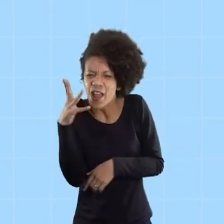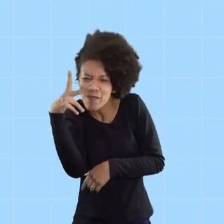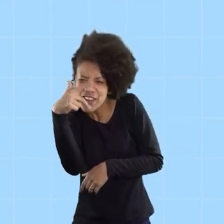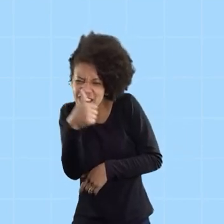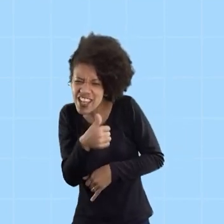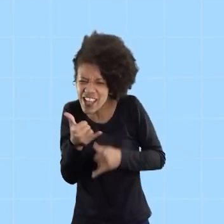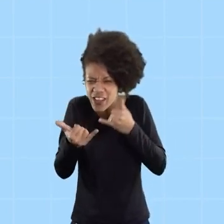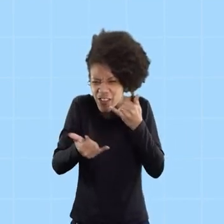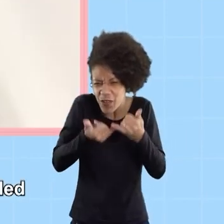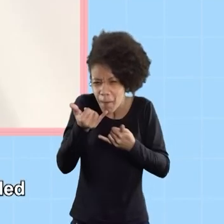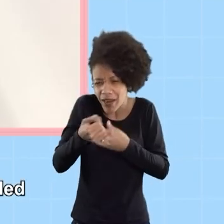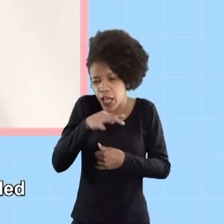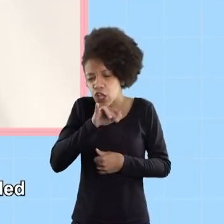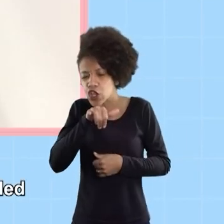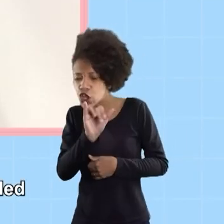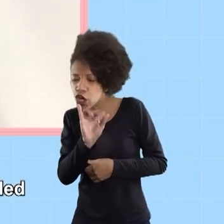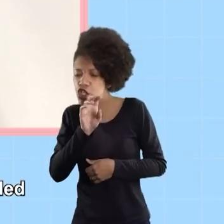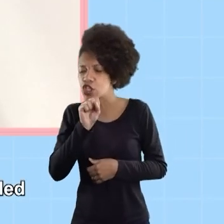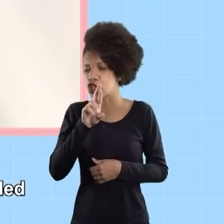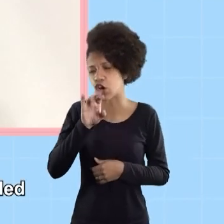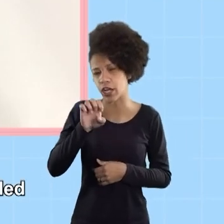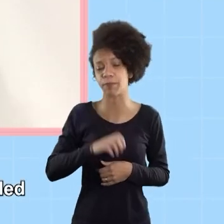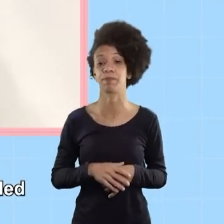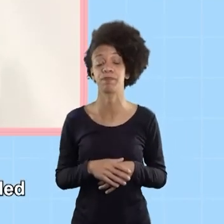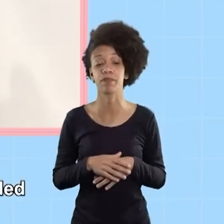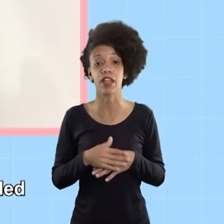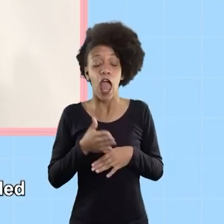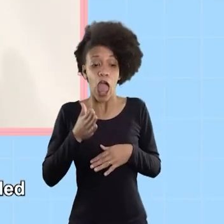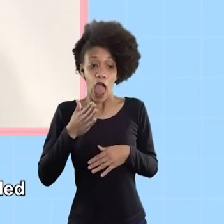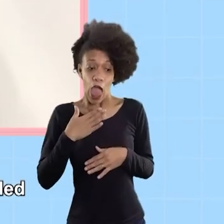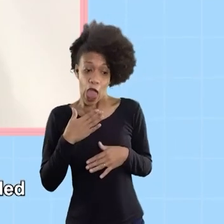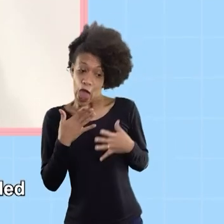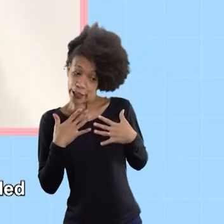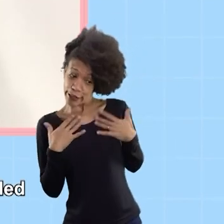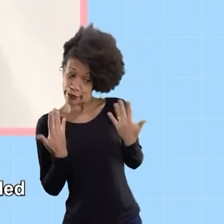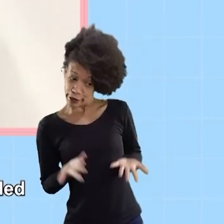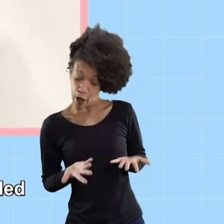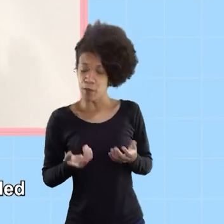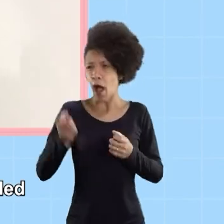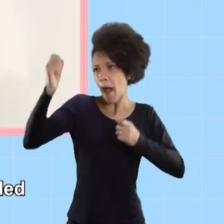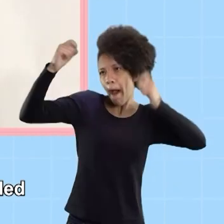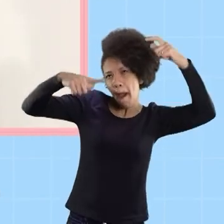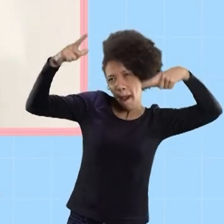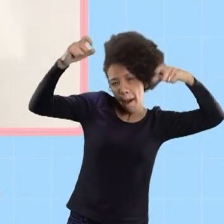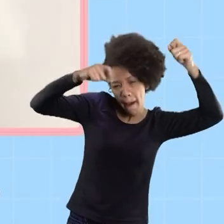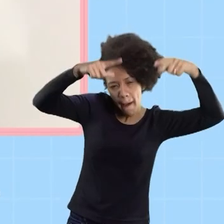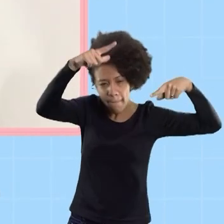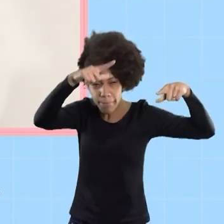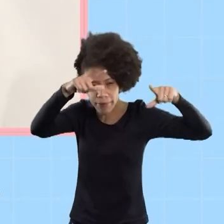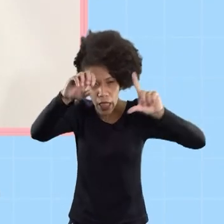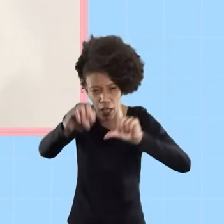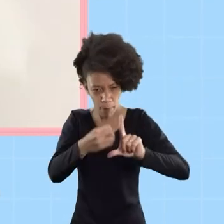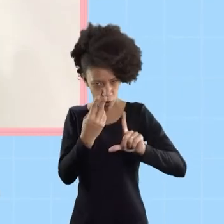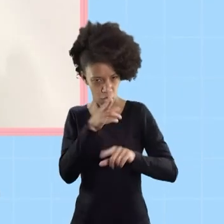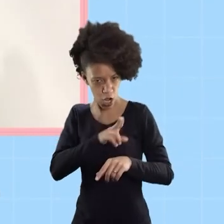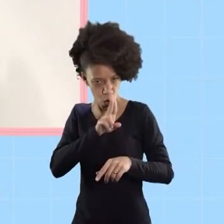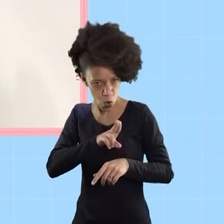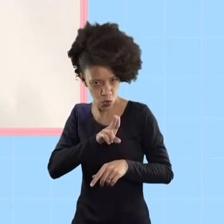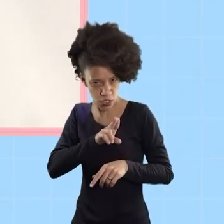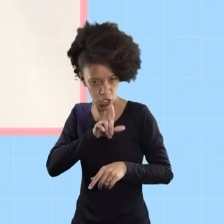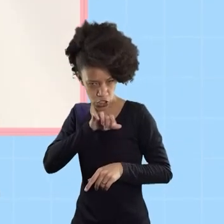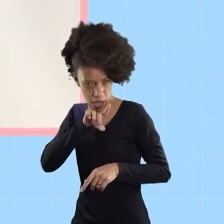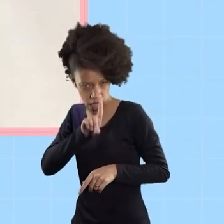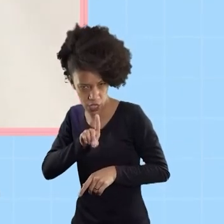Toy Story eu já quis comprar aqueles iluminadores de led que as blogueiras usam